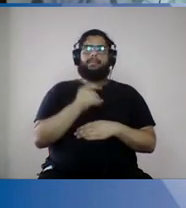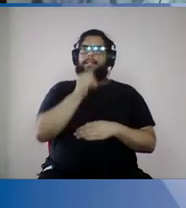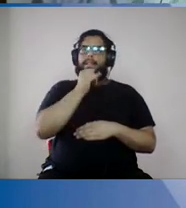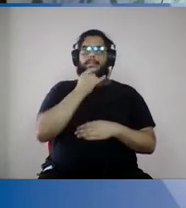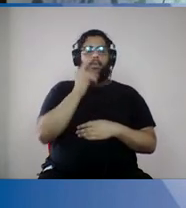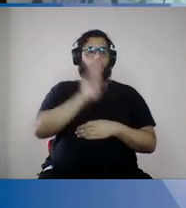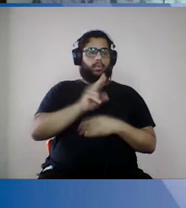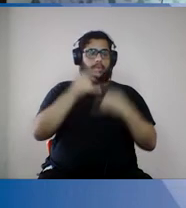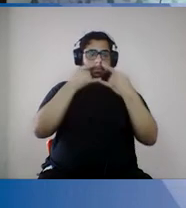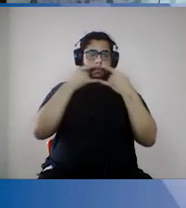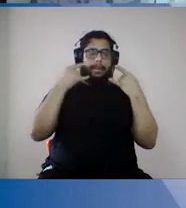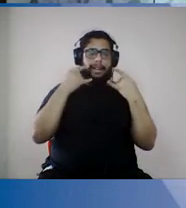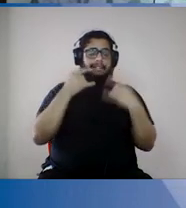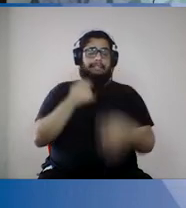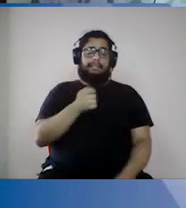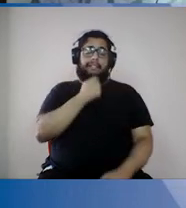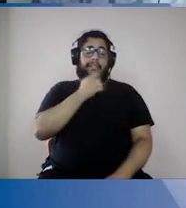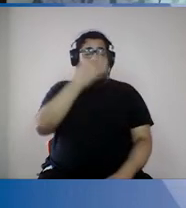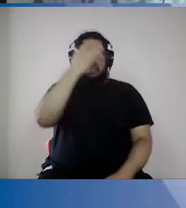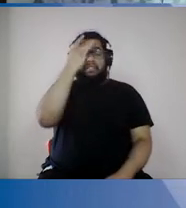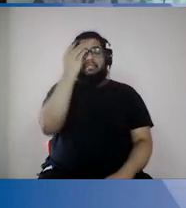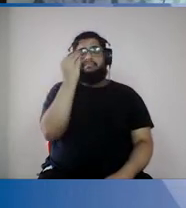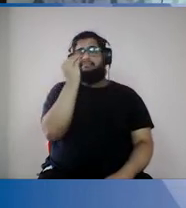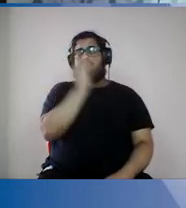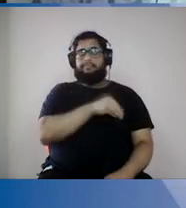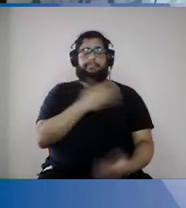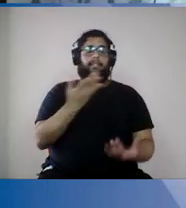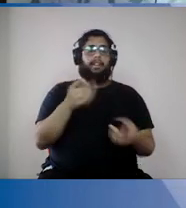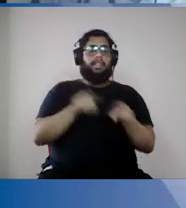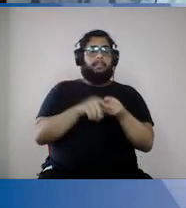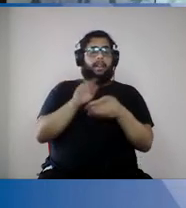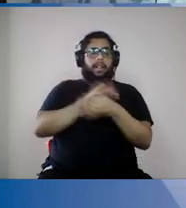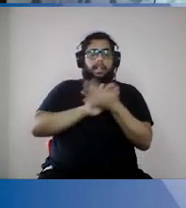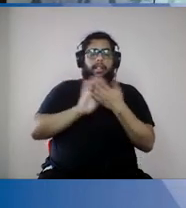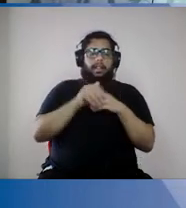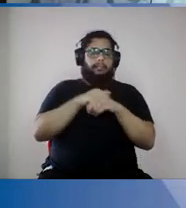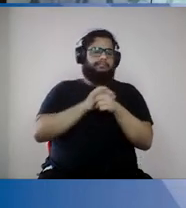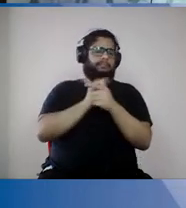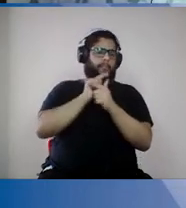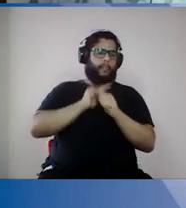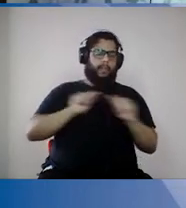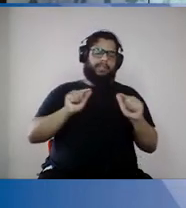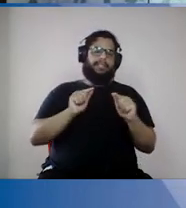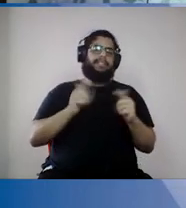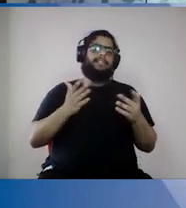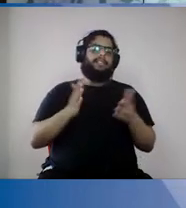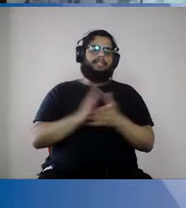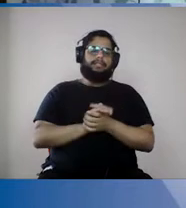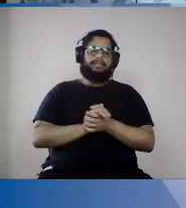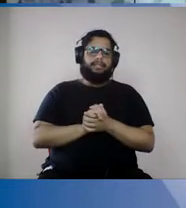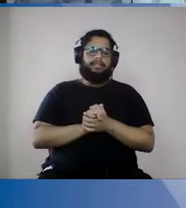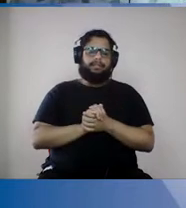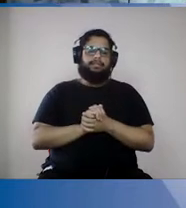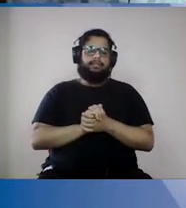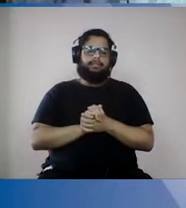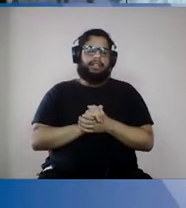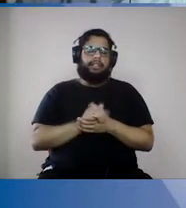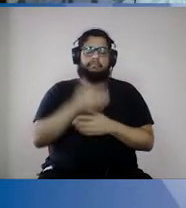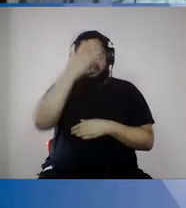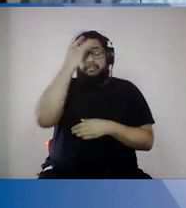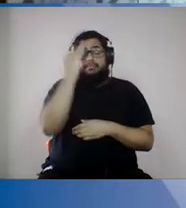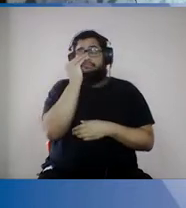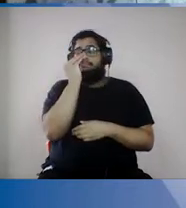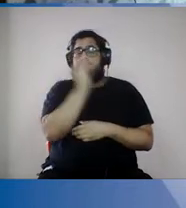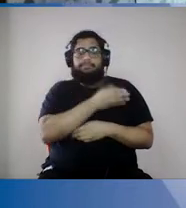máscara tem sido muito negligenciado, a higiene também por parte das pessoas, gestão, informação e investimento na pandemia está